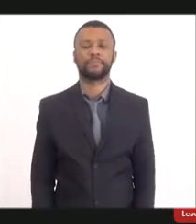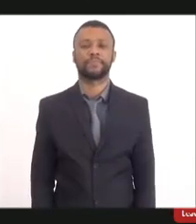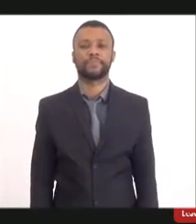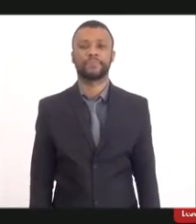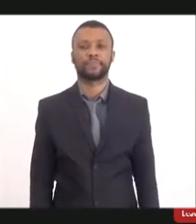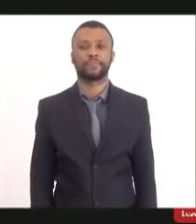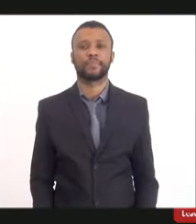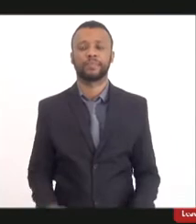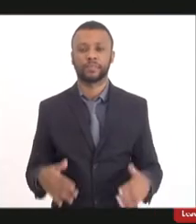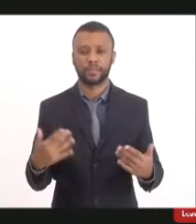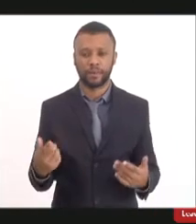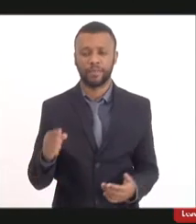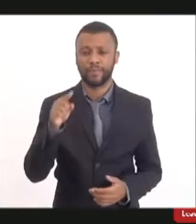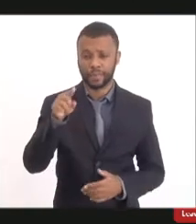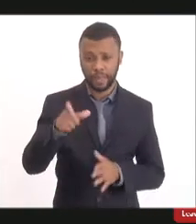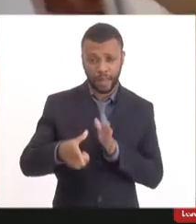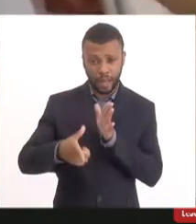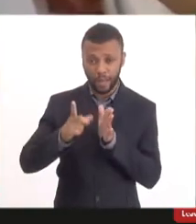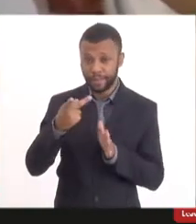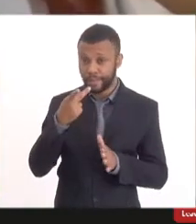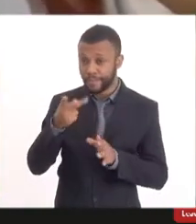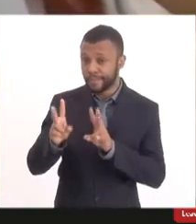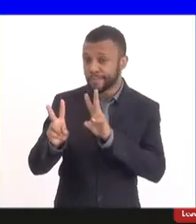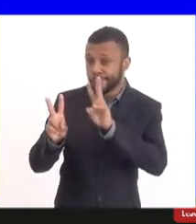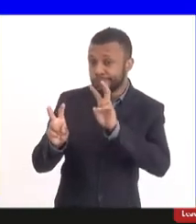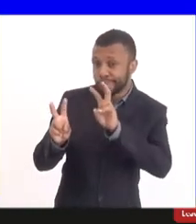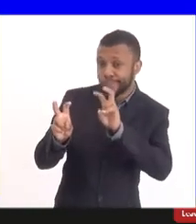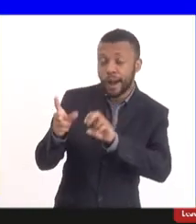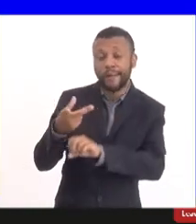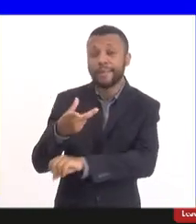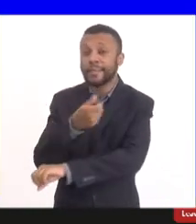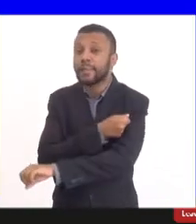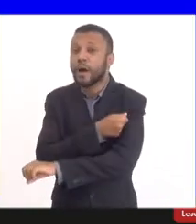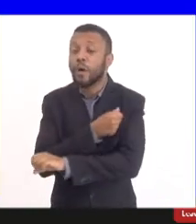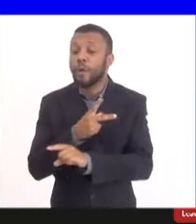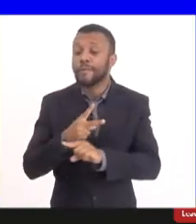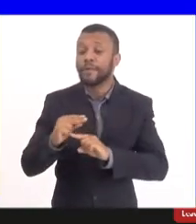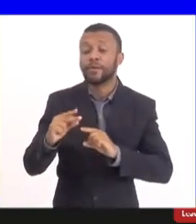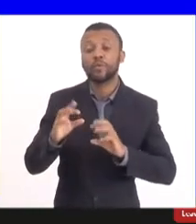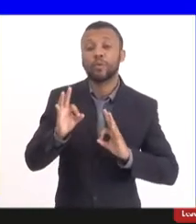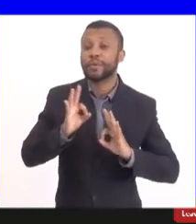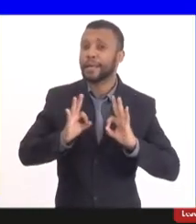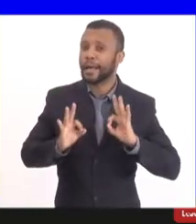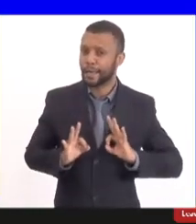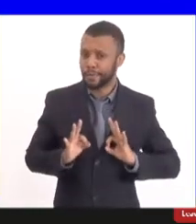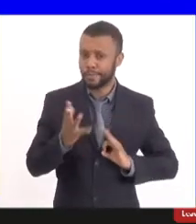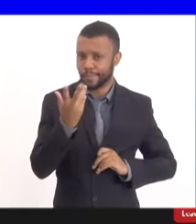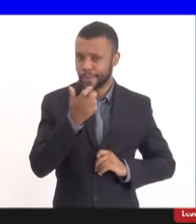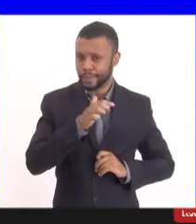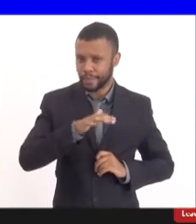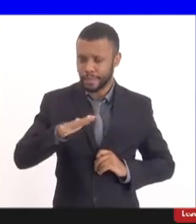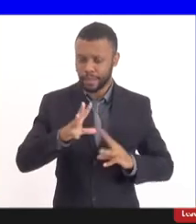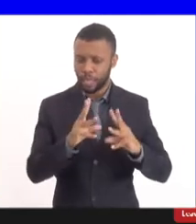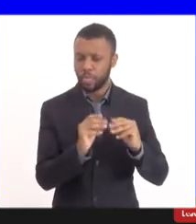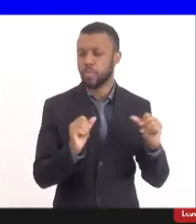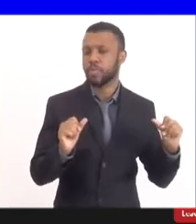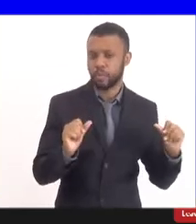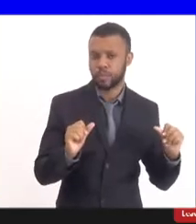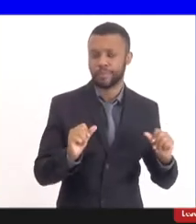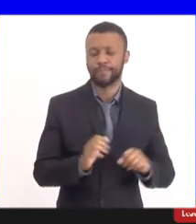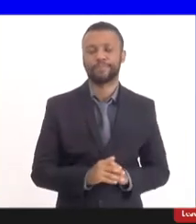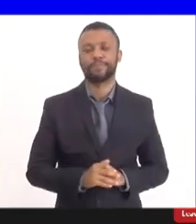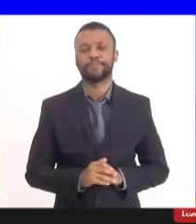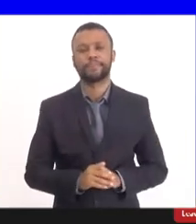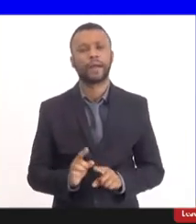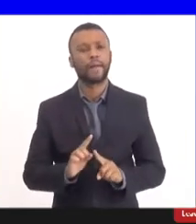É, o senhor citou a vacinação do sarampo, vacina do sarampo, nas nossas crianças, né? O que eu digo é que na